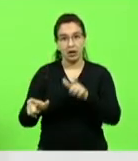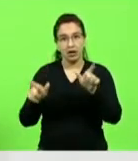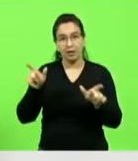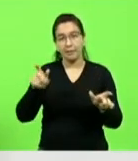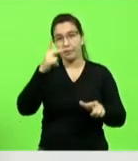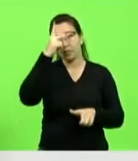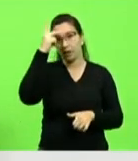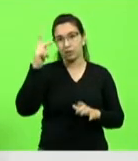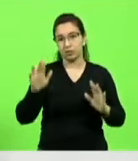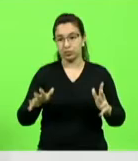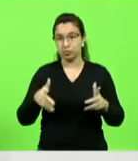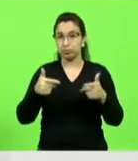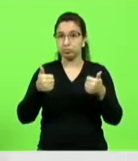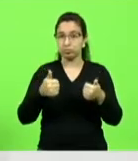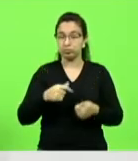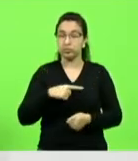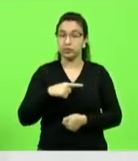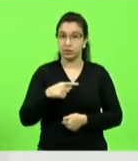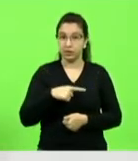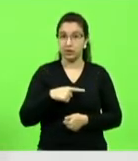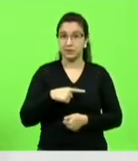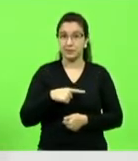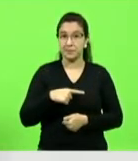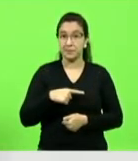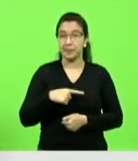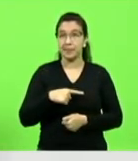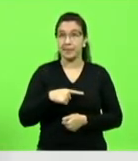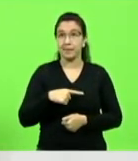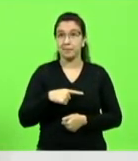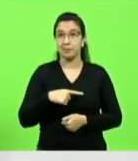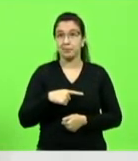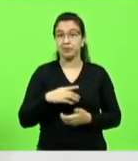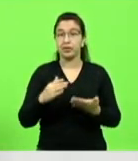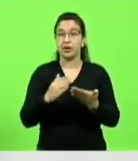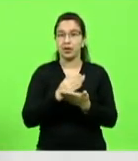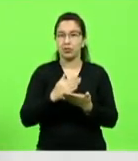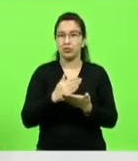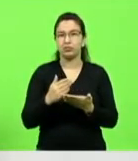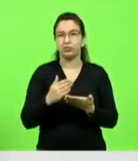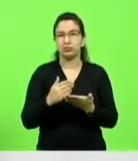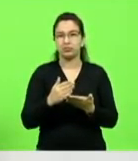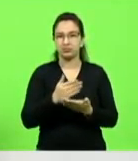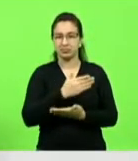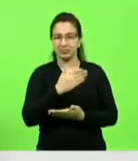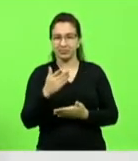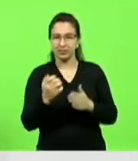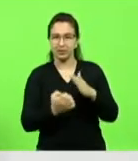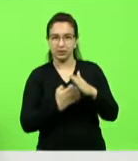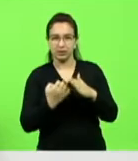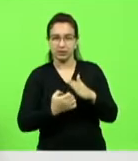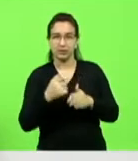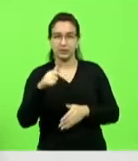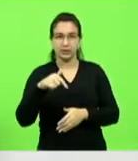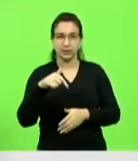talvez tenha segurado muitos empreendimentos aqui no estado